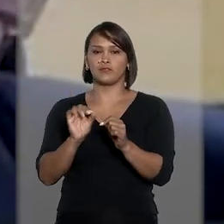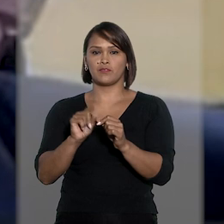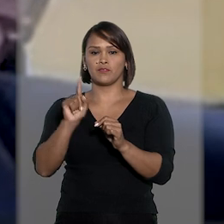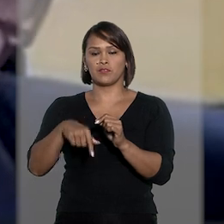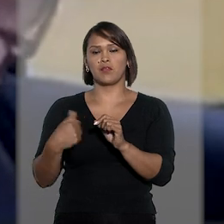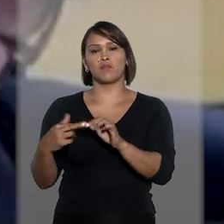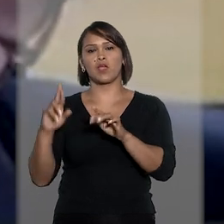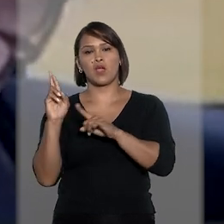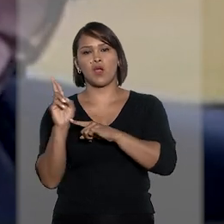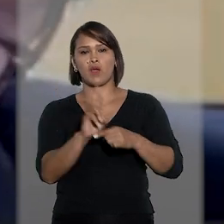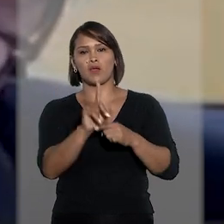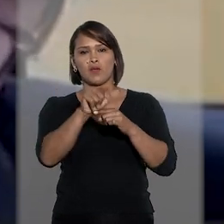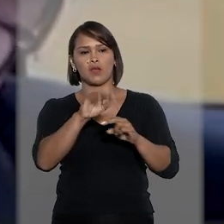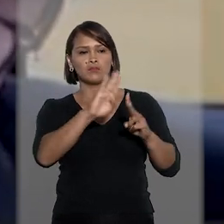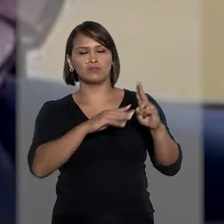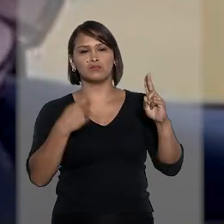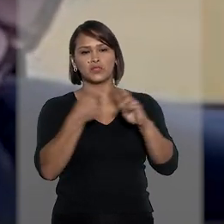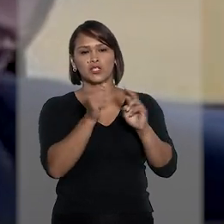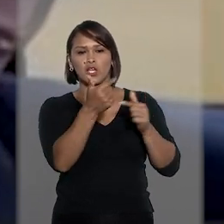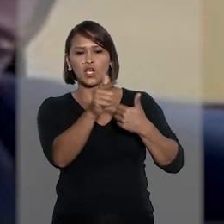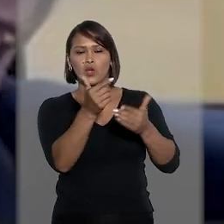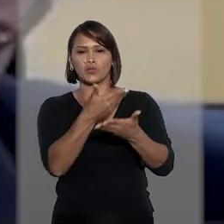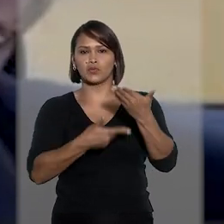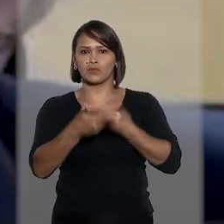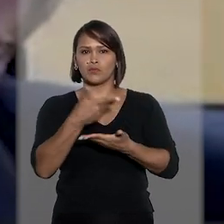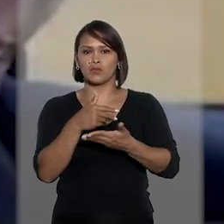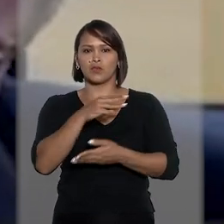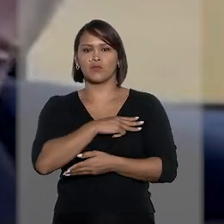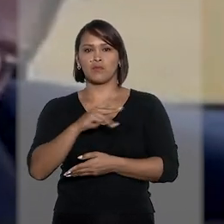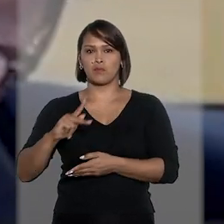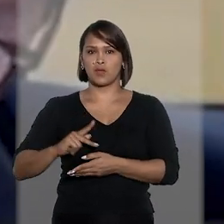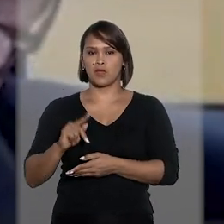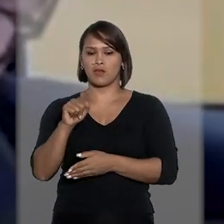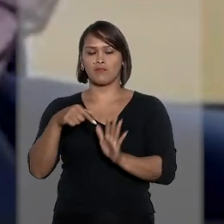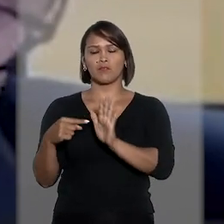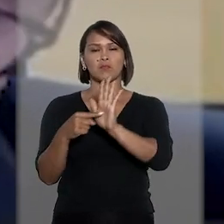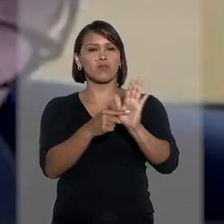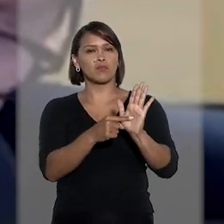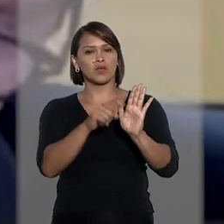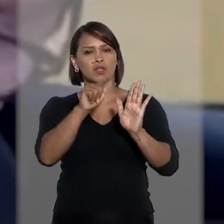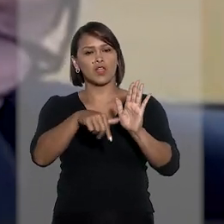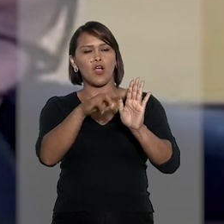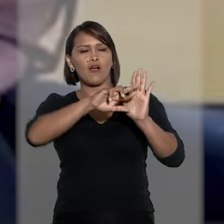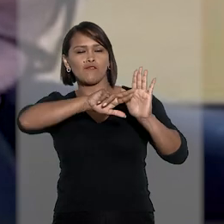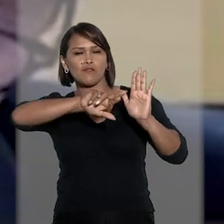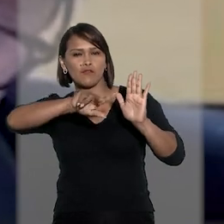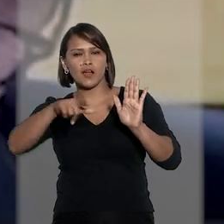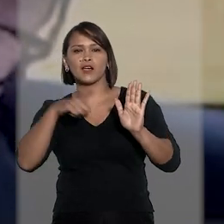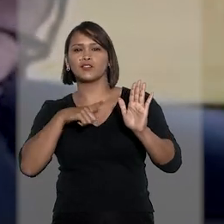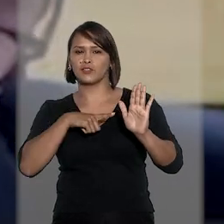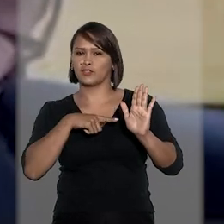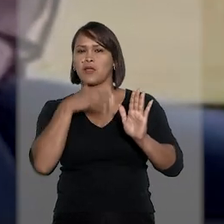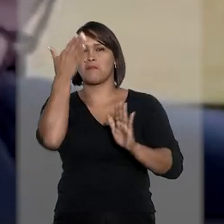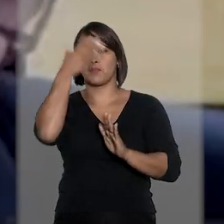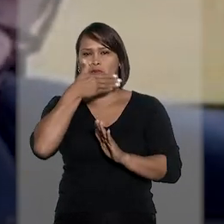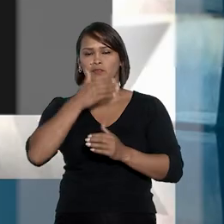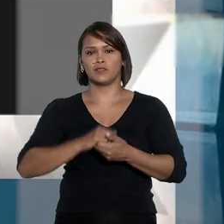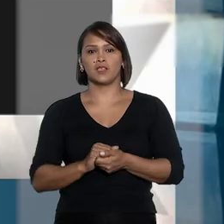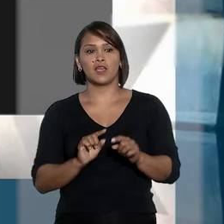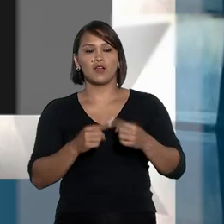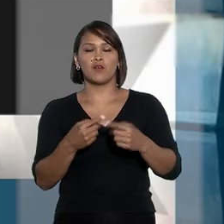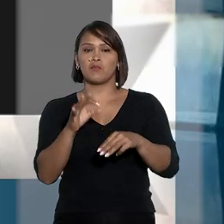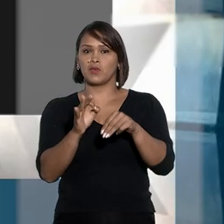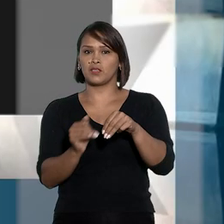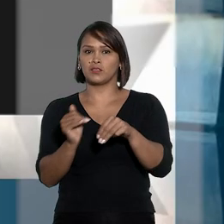perpetradas pelo recorrente e demais agentes, e que o MPF trouxe na denúncia diversos elementos probatórios.